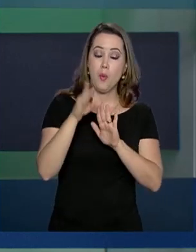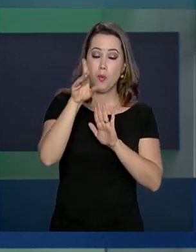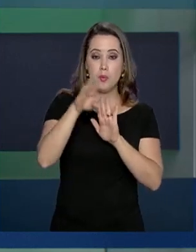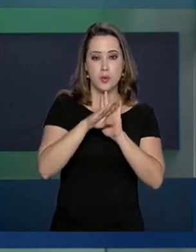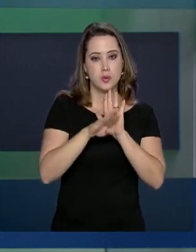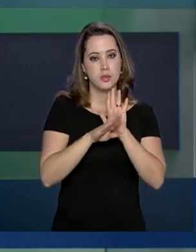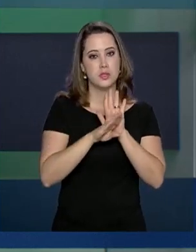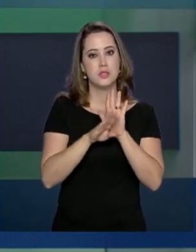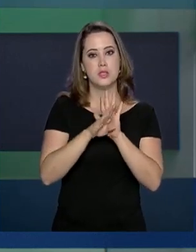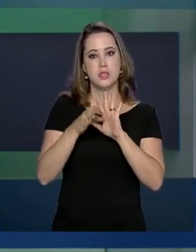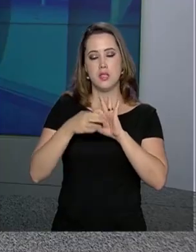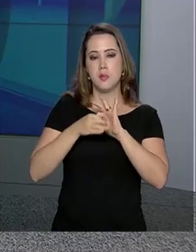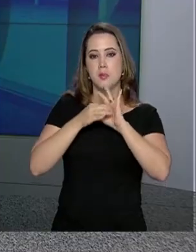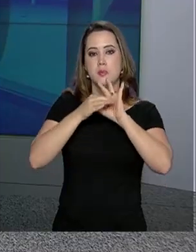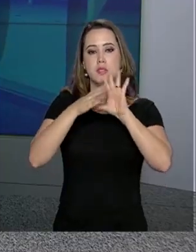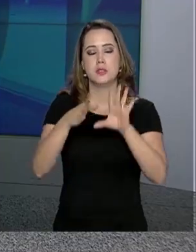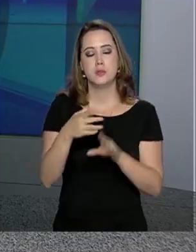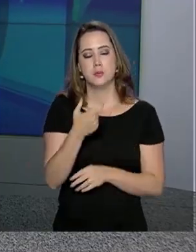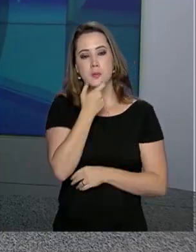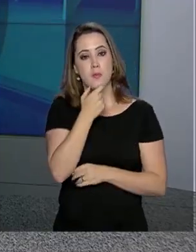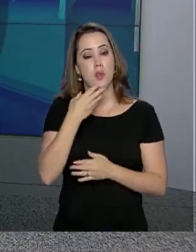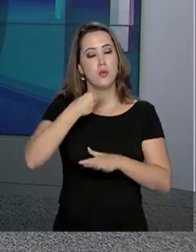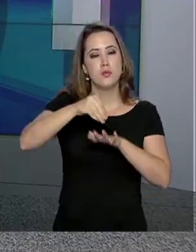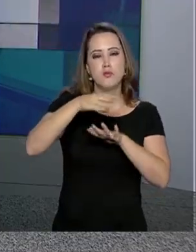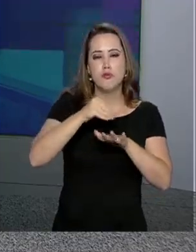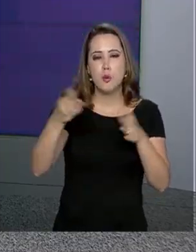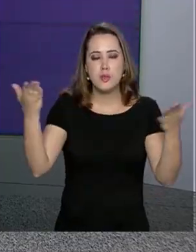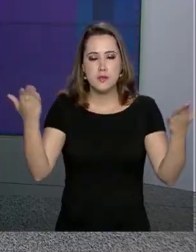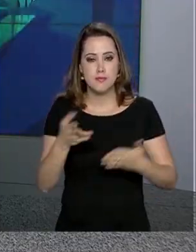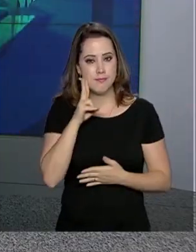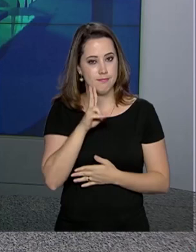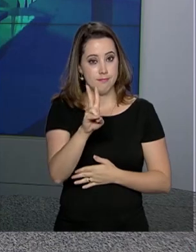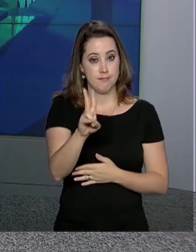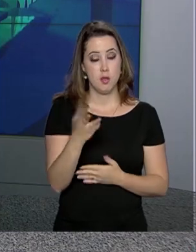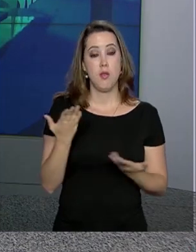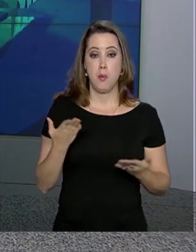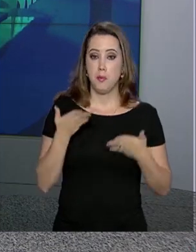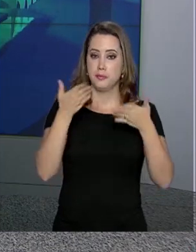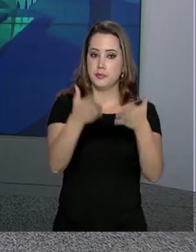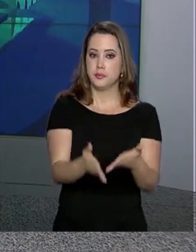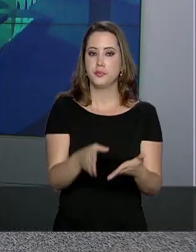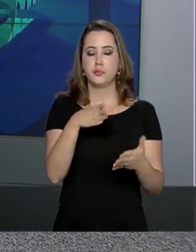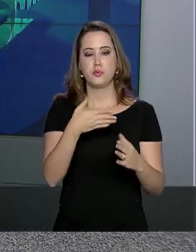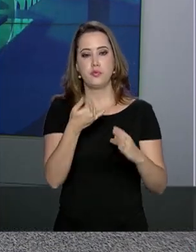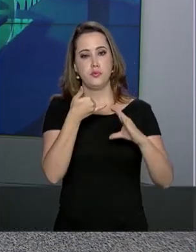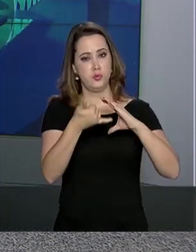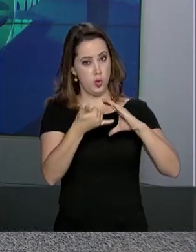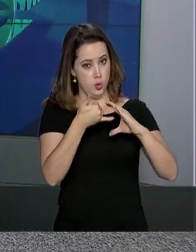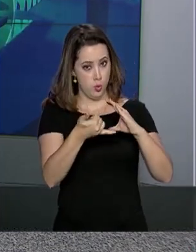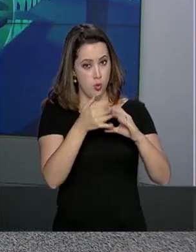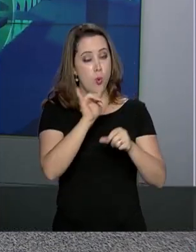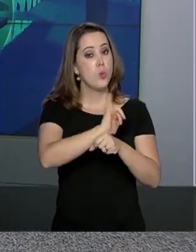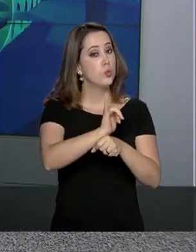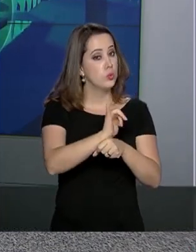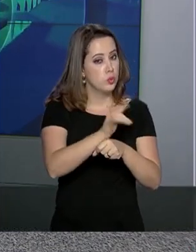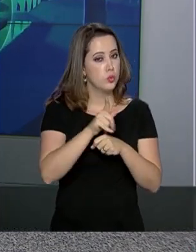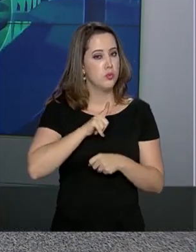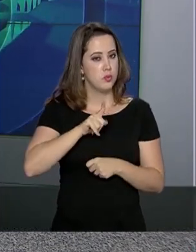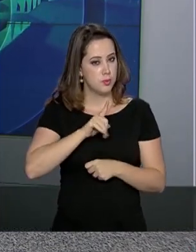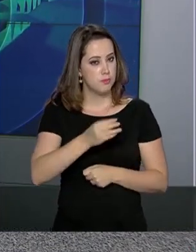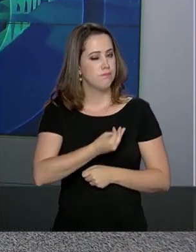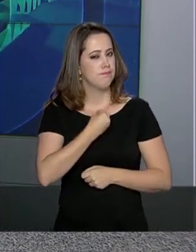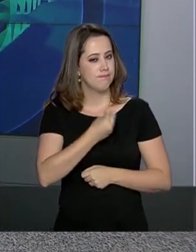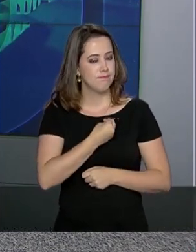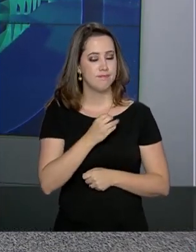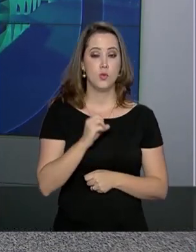Idiomas Sem Fronteiras. Essas e outras notícias você acompanha agora e para participar basta acessar o Bate-Papo